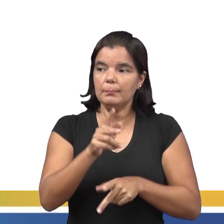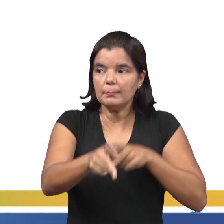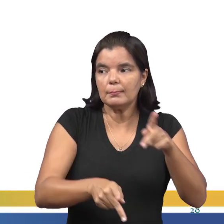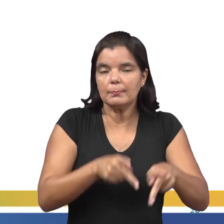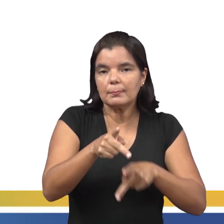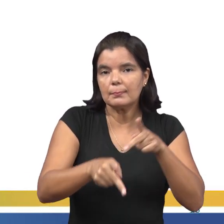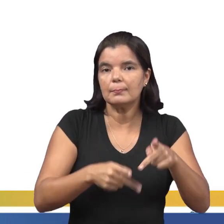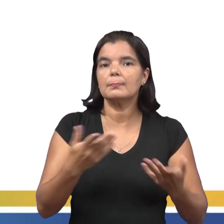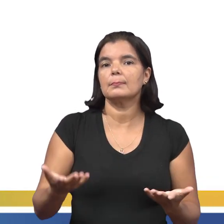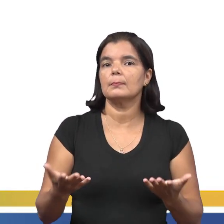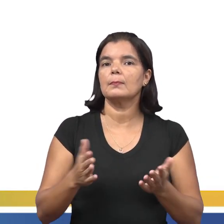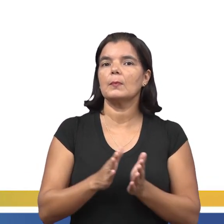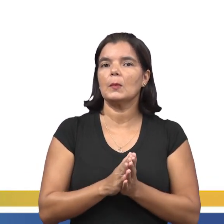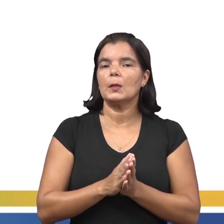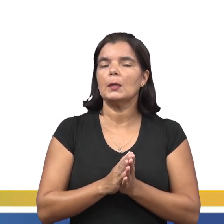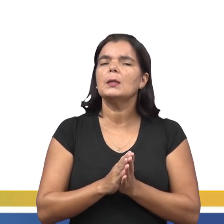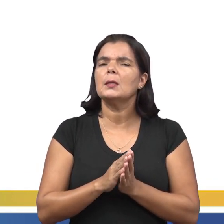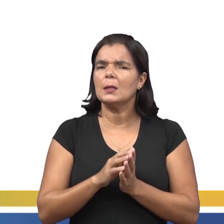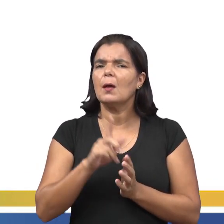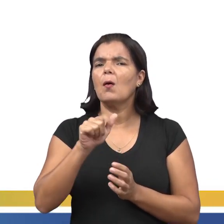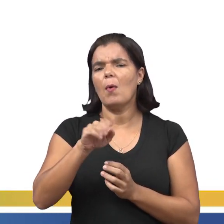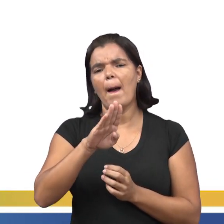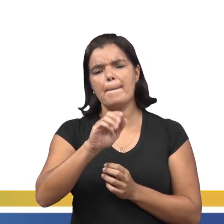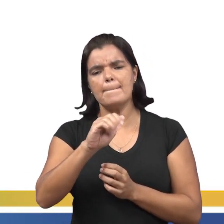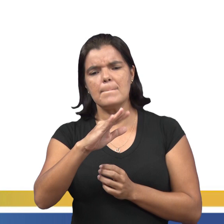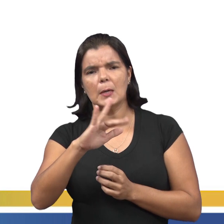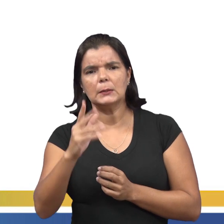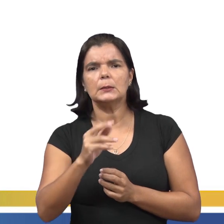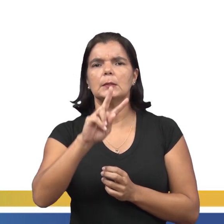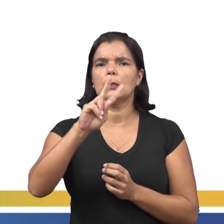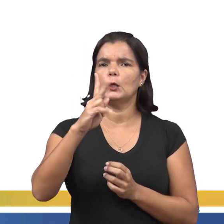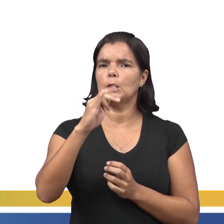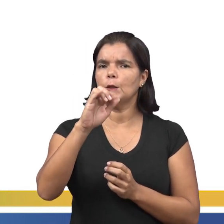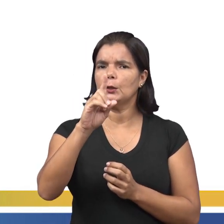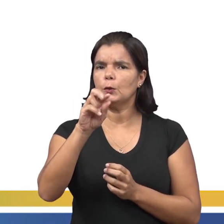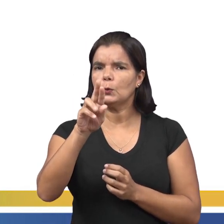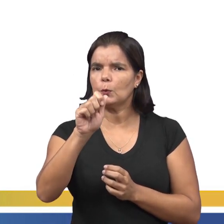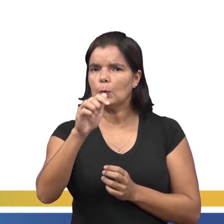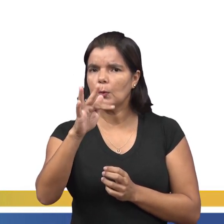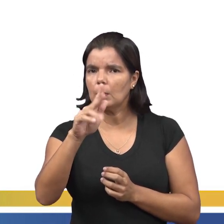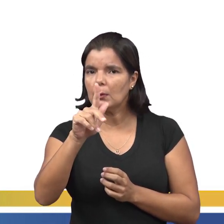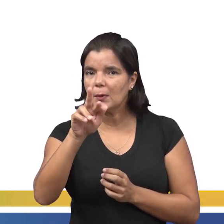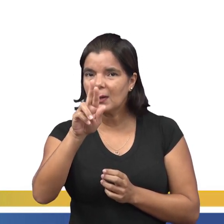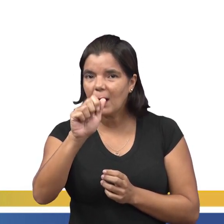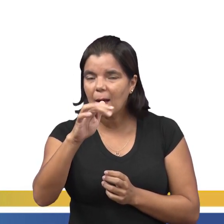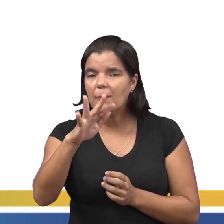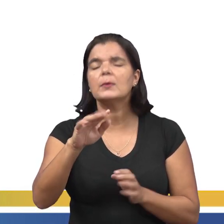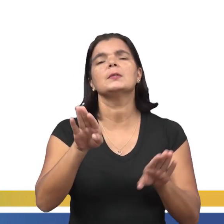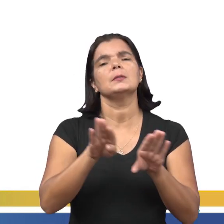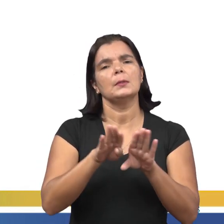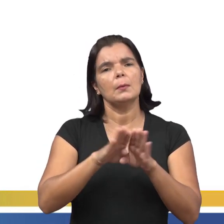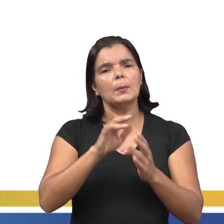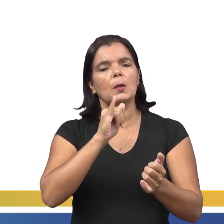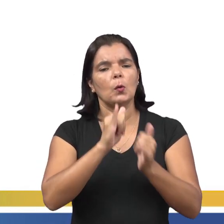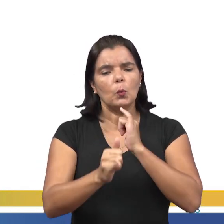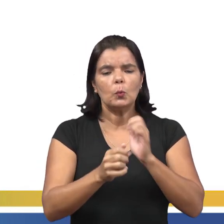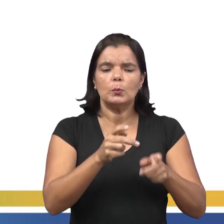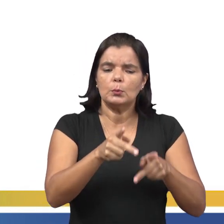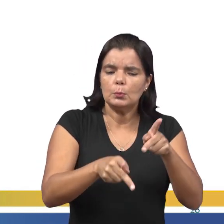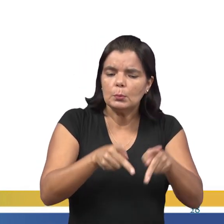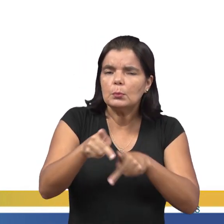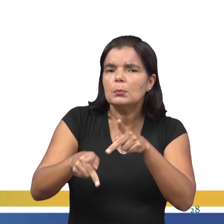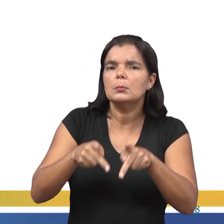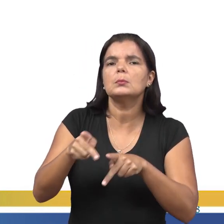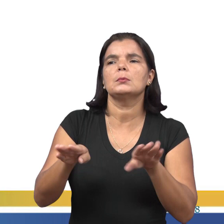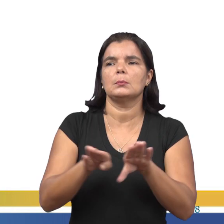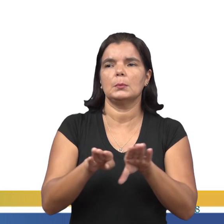população. Então, a base hidrográfica é importante, tem relação com o transporte e a ocupação da população, com